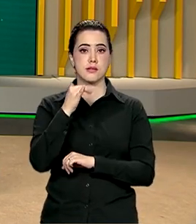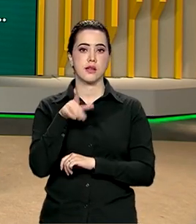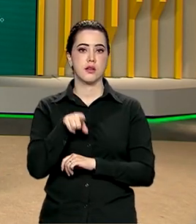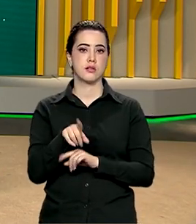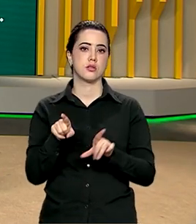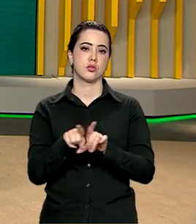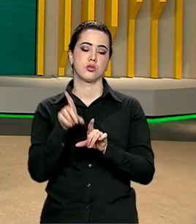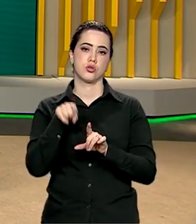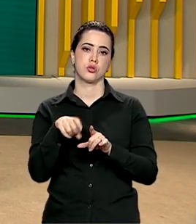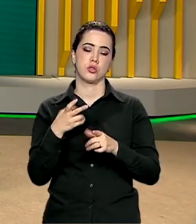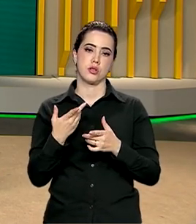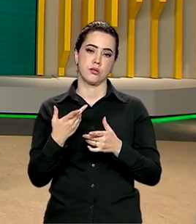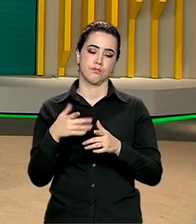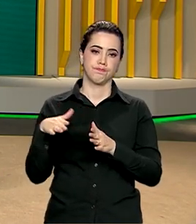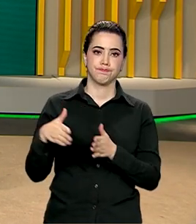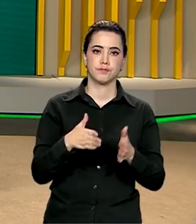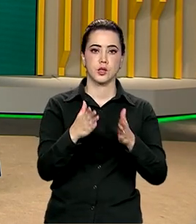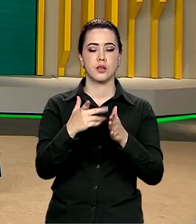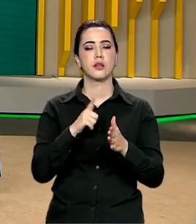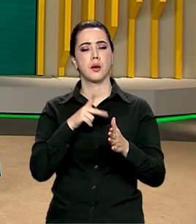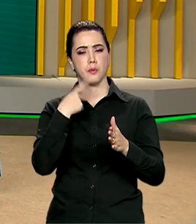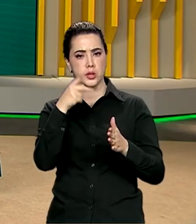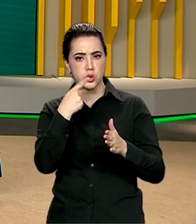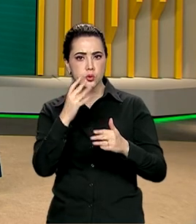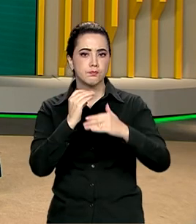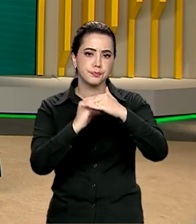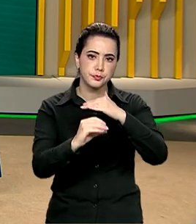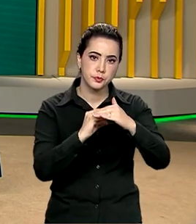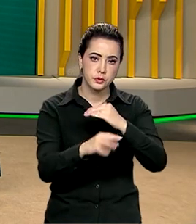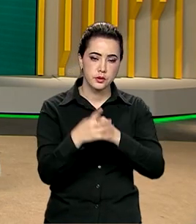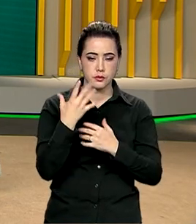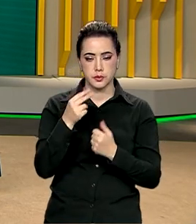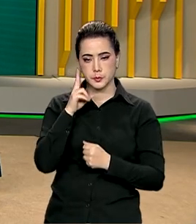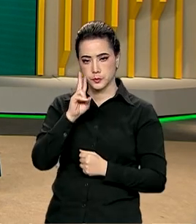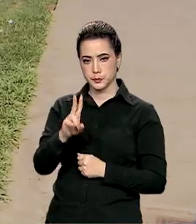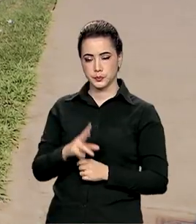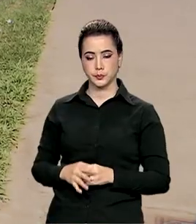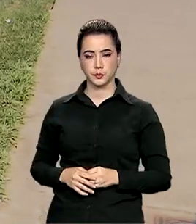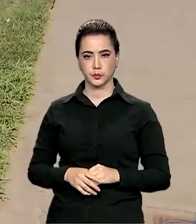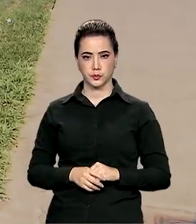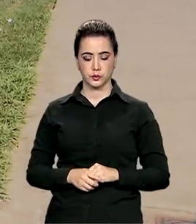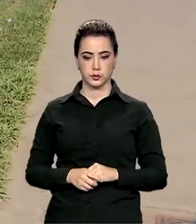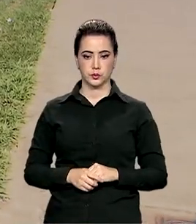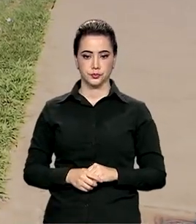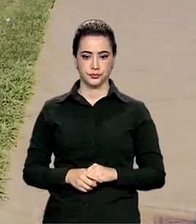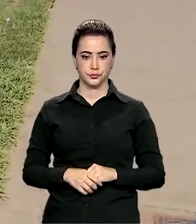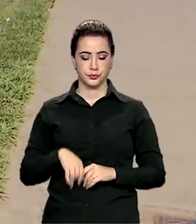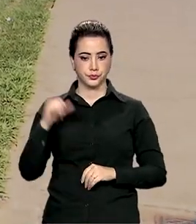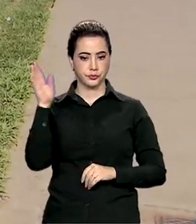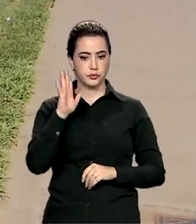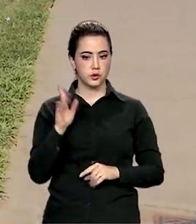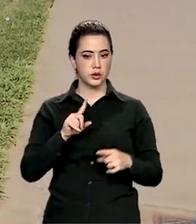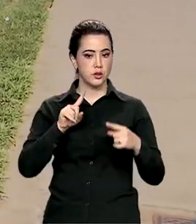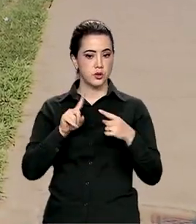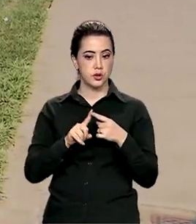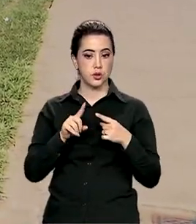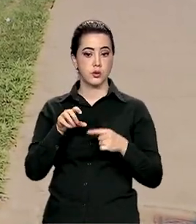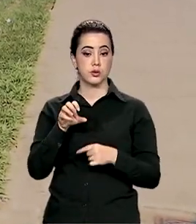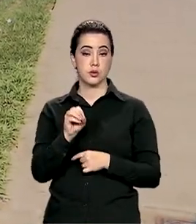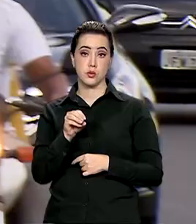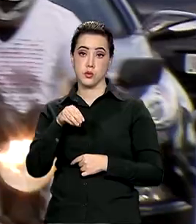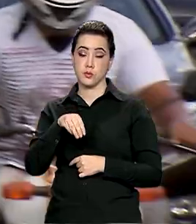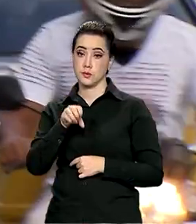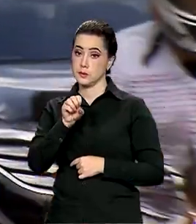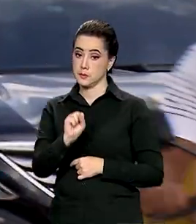investindo em políticas públicas. Confira na reportagem de Cleide Lopes. O Brasil, segundo a Organização Mundial da